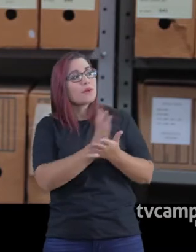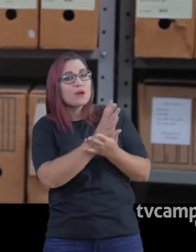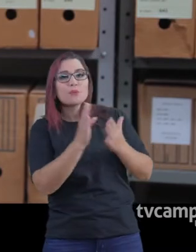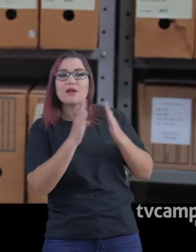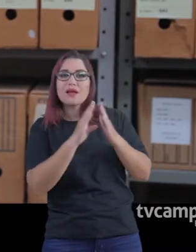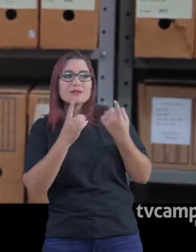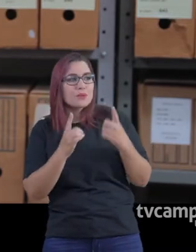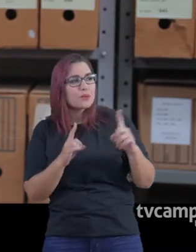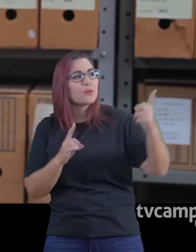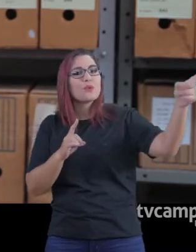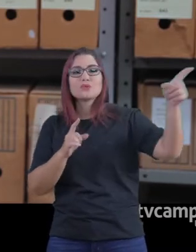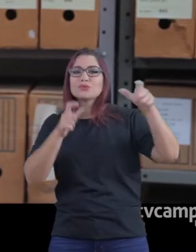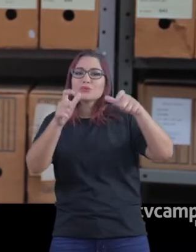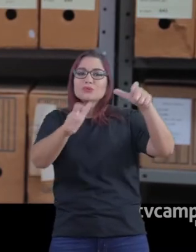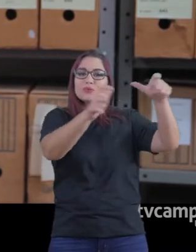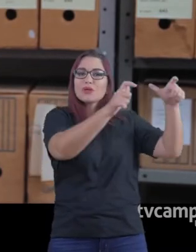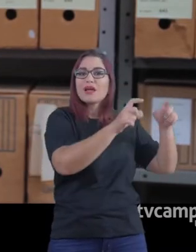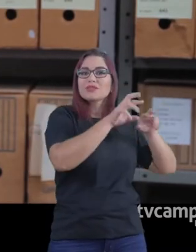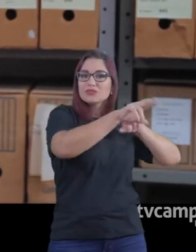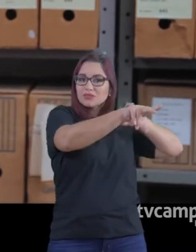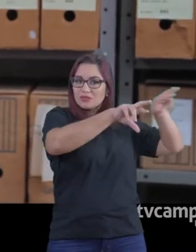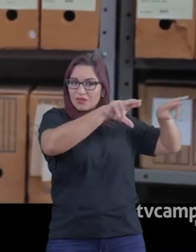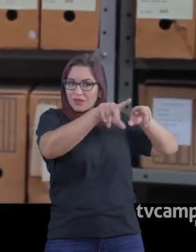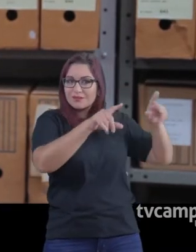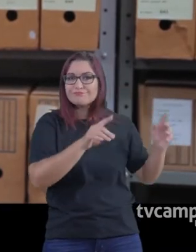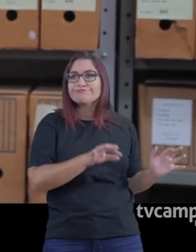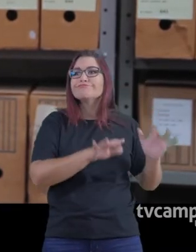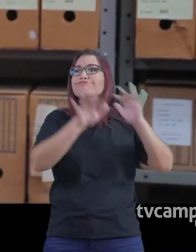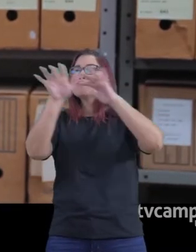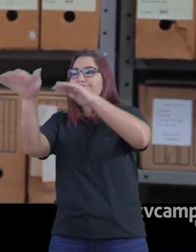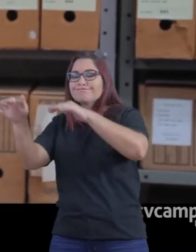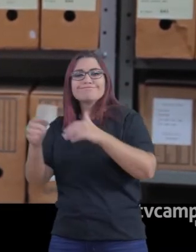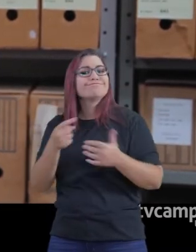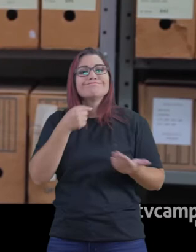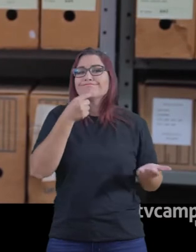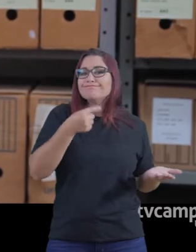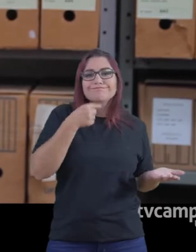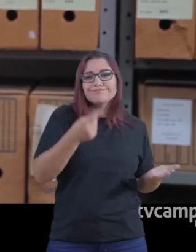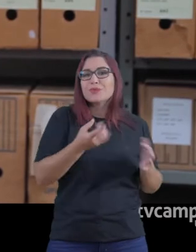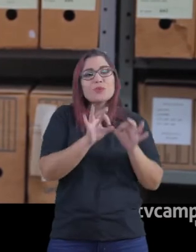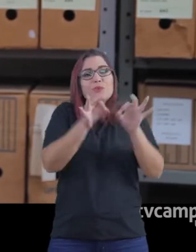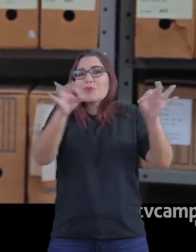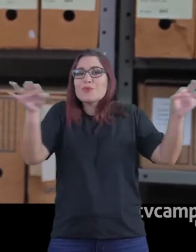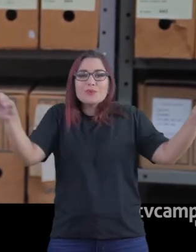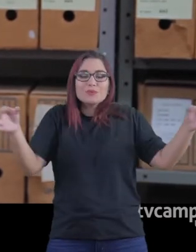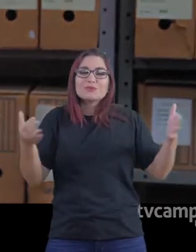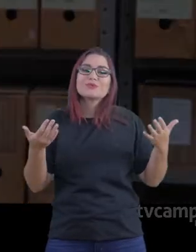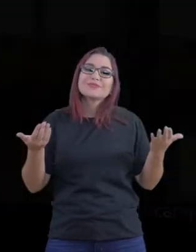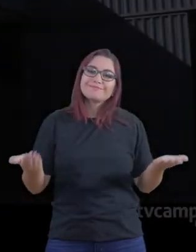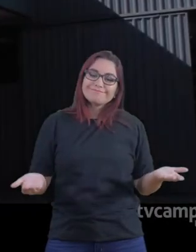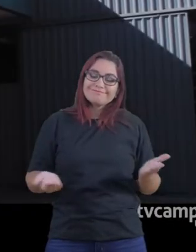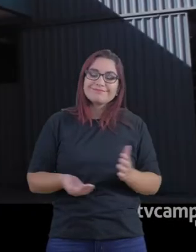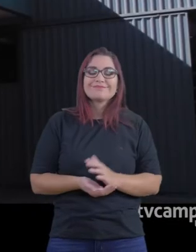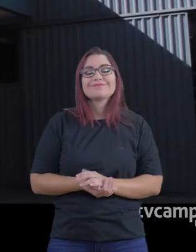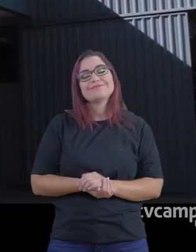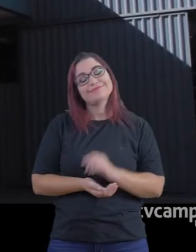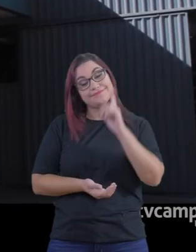que moram na zona rural, das pessoas que moram em outros departamentos do Haiti, de cursar a Universidade do Estado do Haiti.